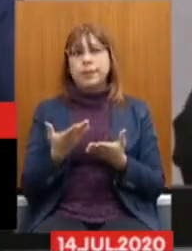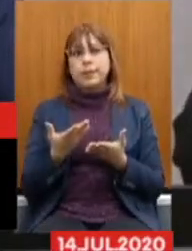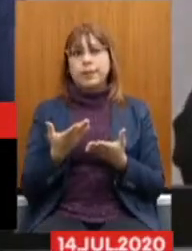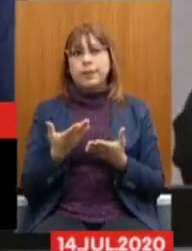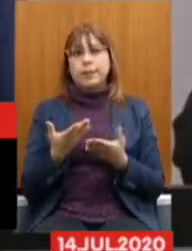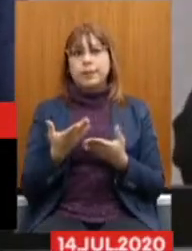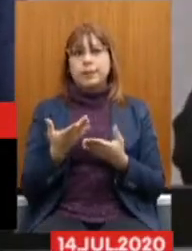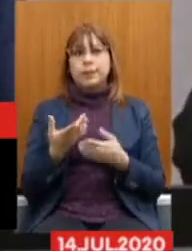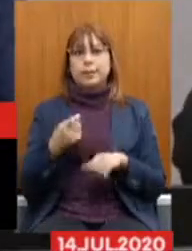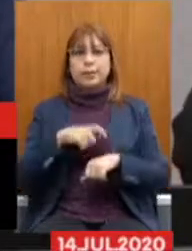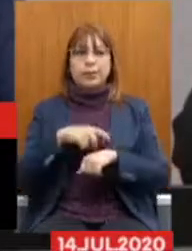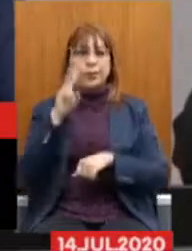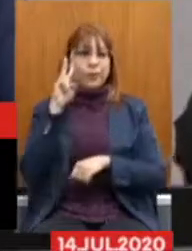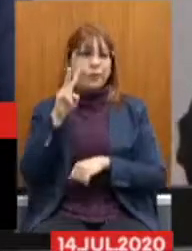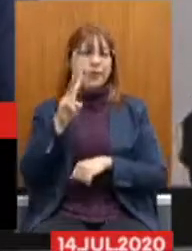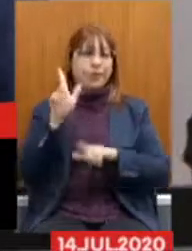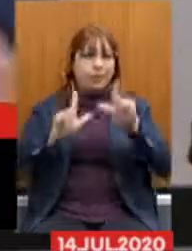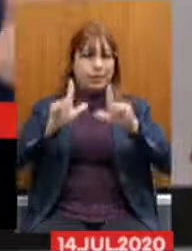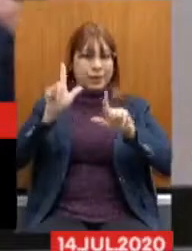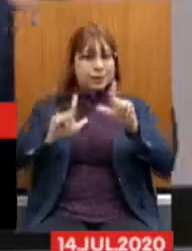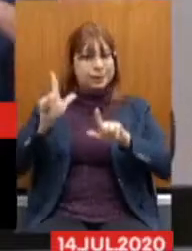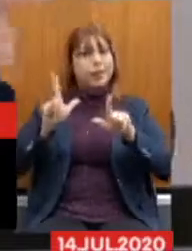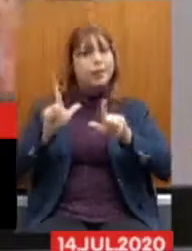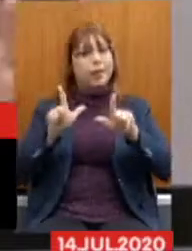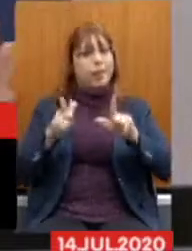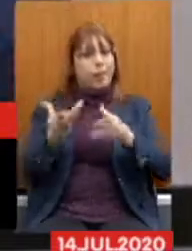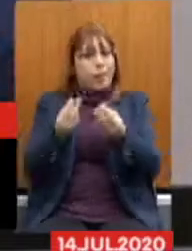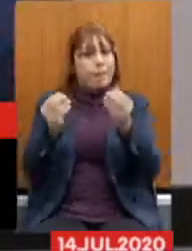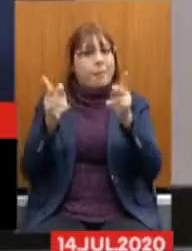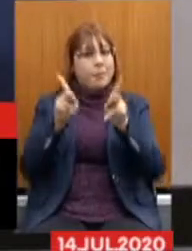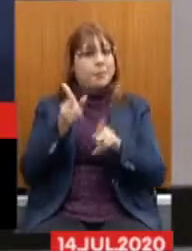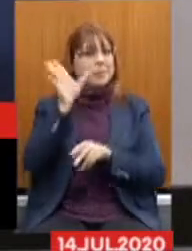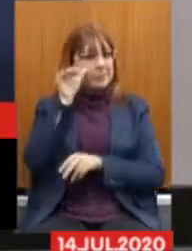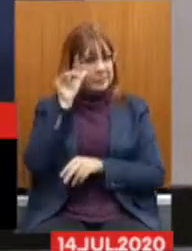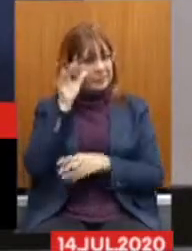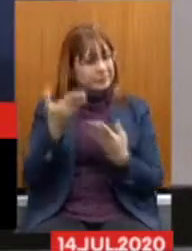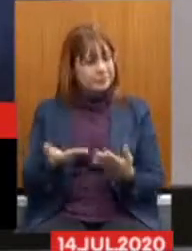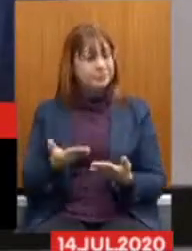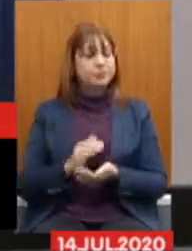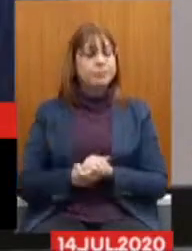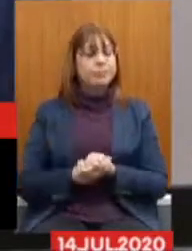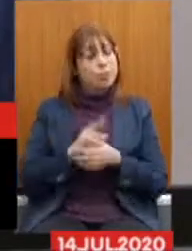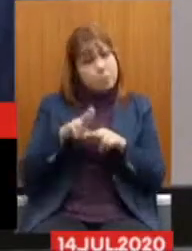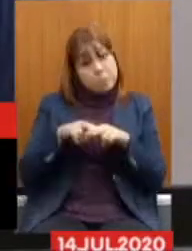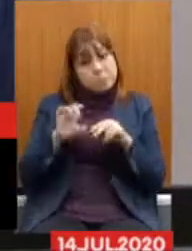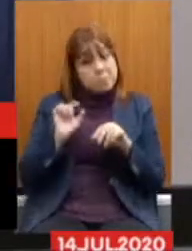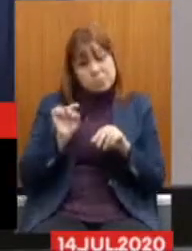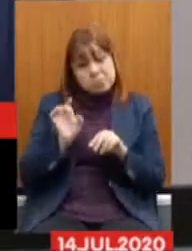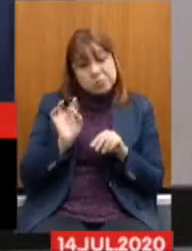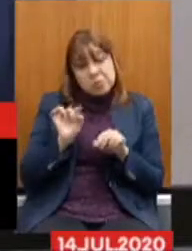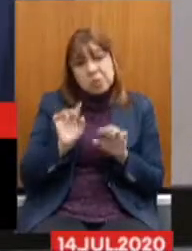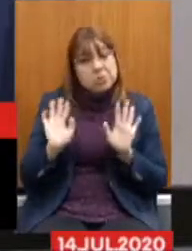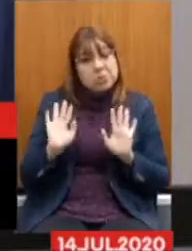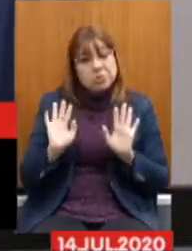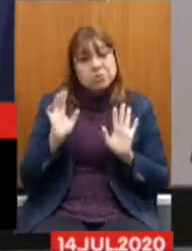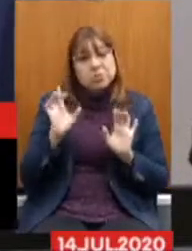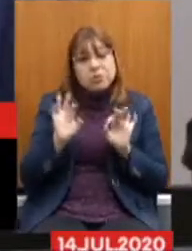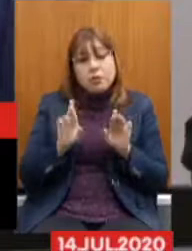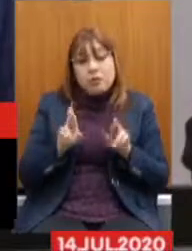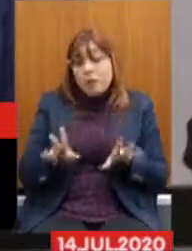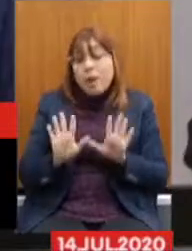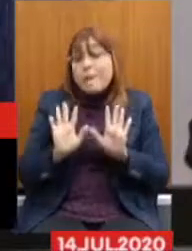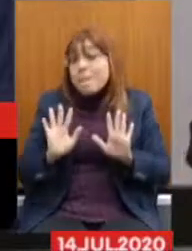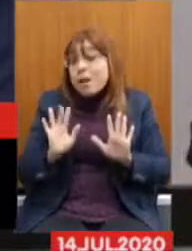bater a audiência da televisão. Então, é o que eu vejo de diferente hoje. Mas as ideias vão ser